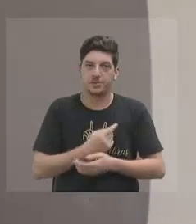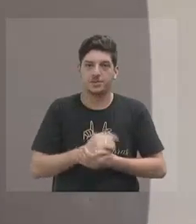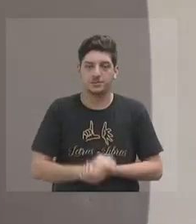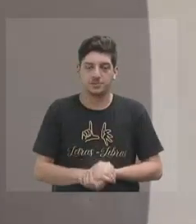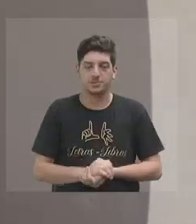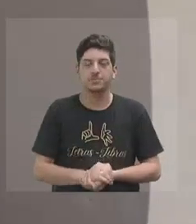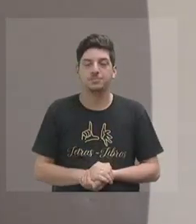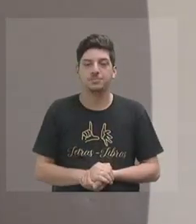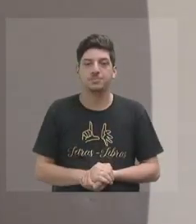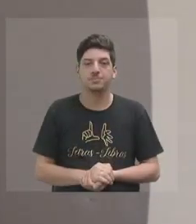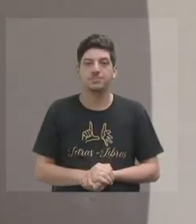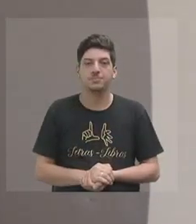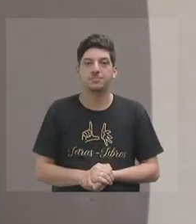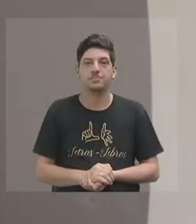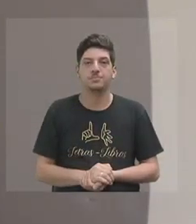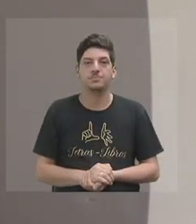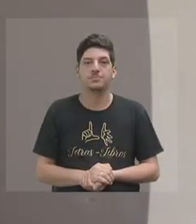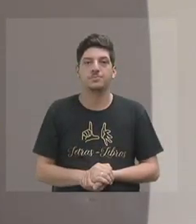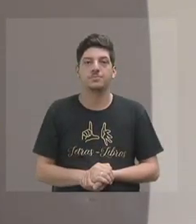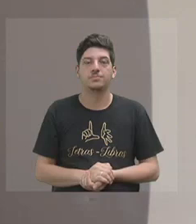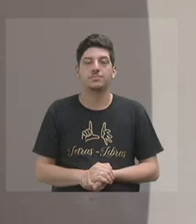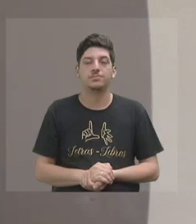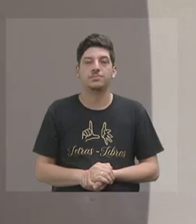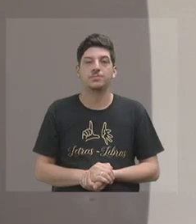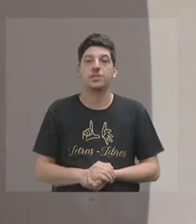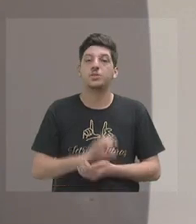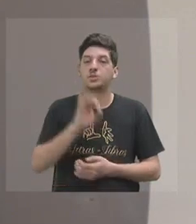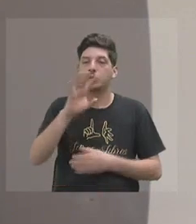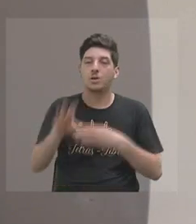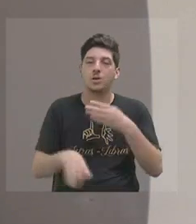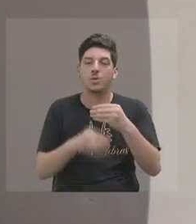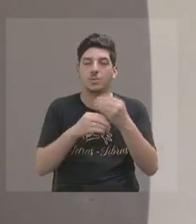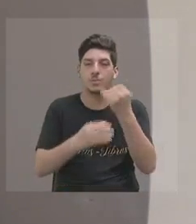Bem, só para complementar a informação,